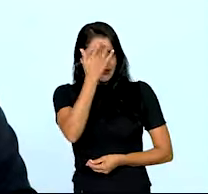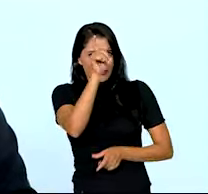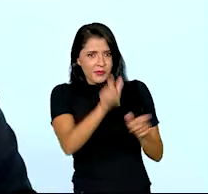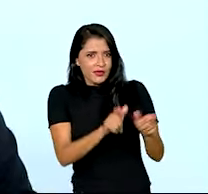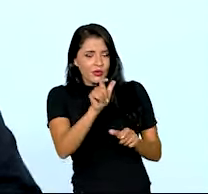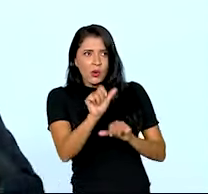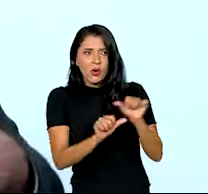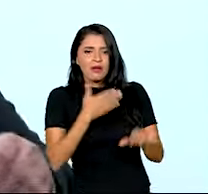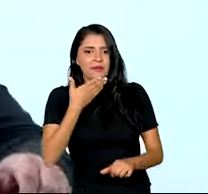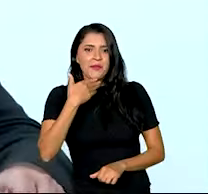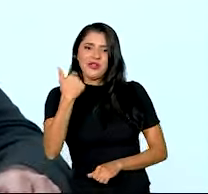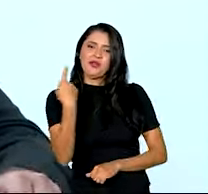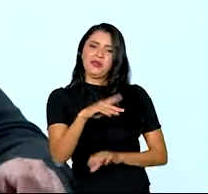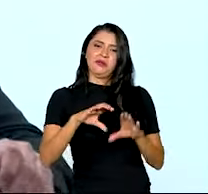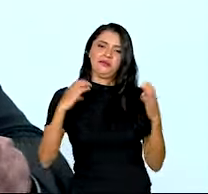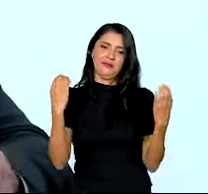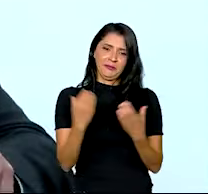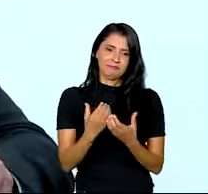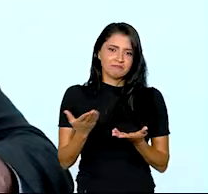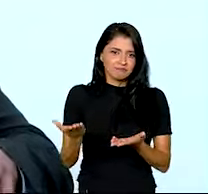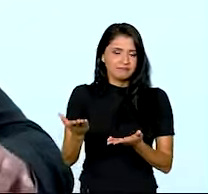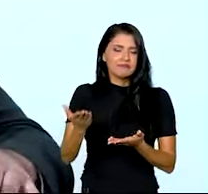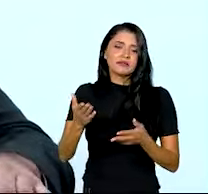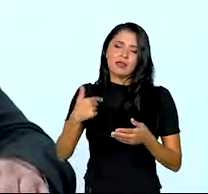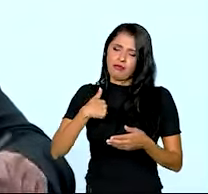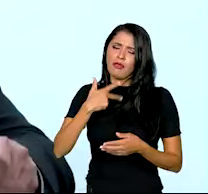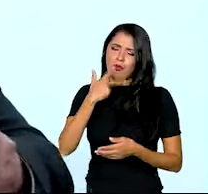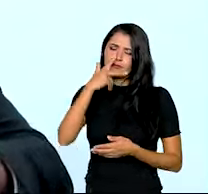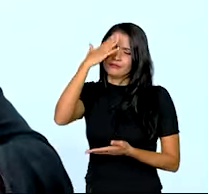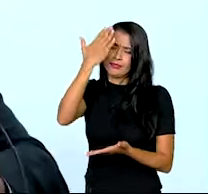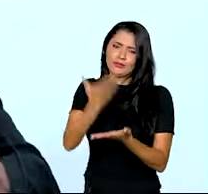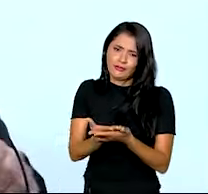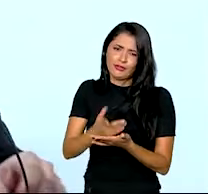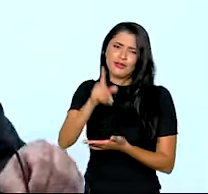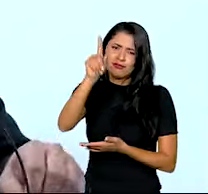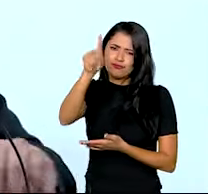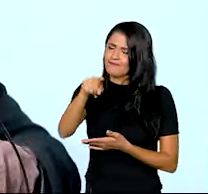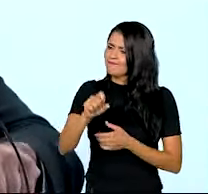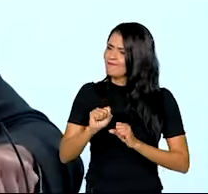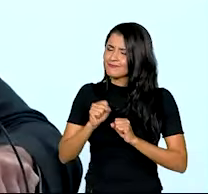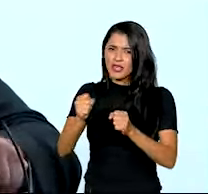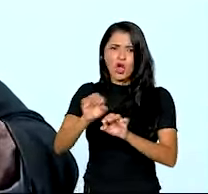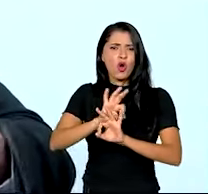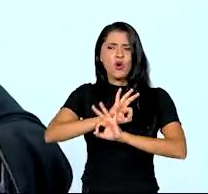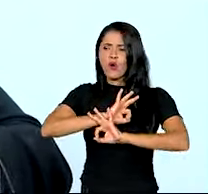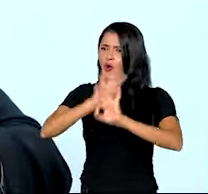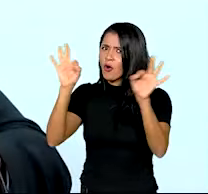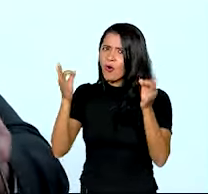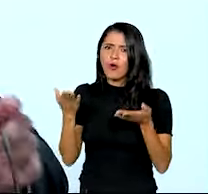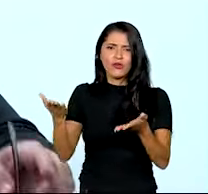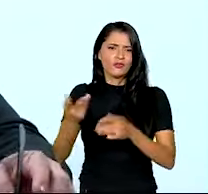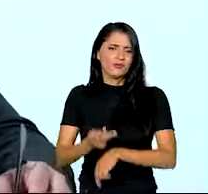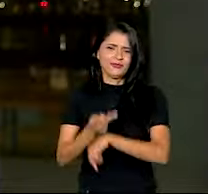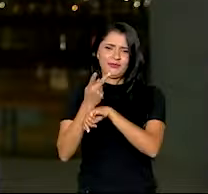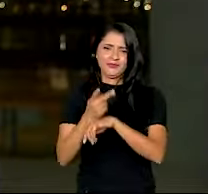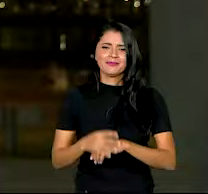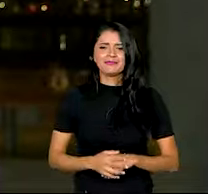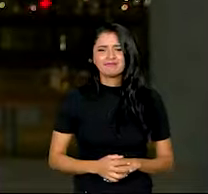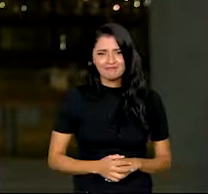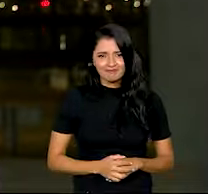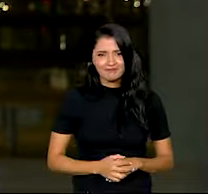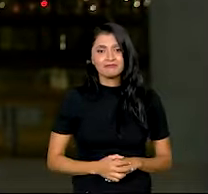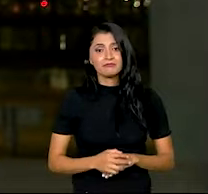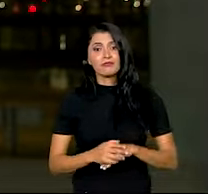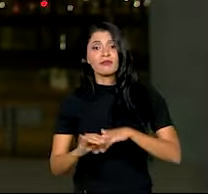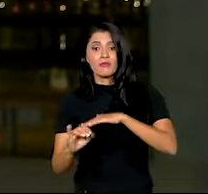das pessoas da sua comunidade. Então, eu acho que é uma grande iniciativa, uma excelente iniciativa. As